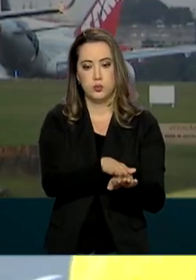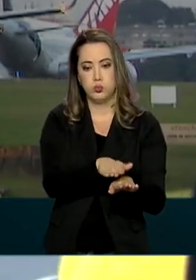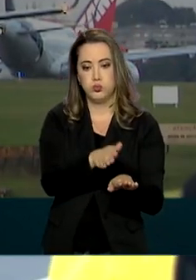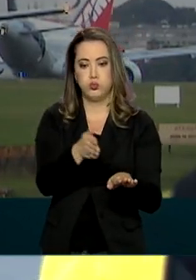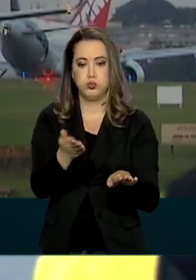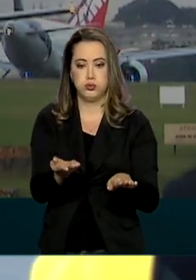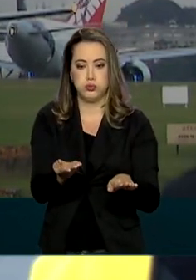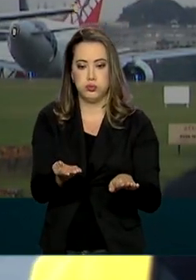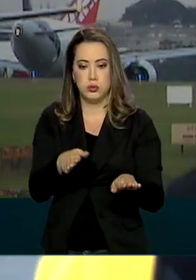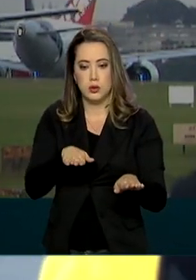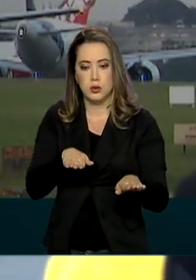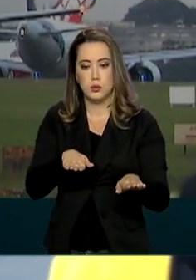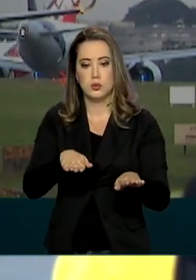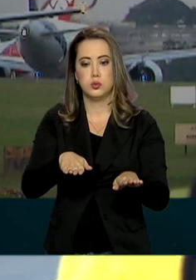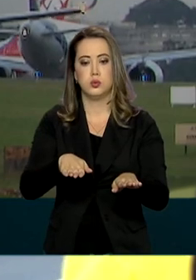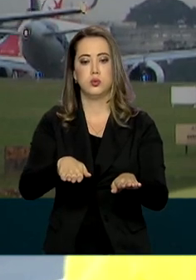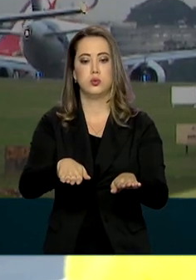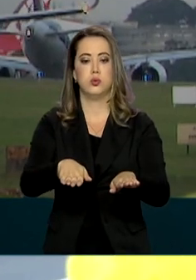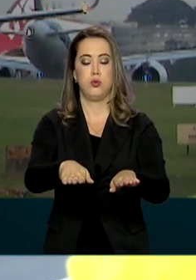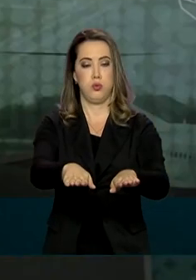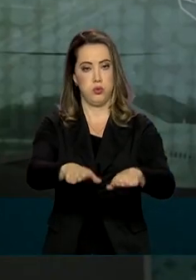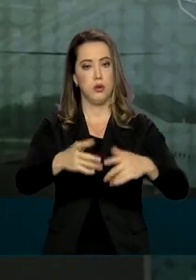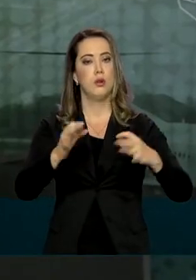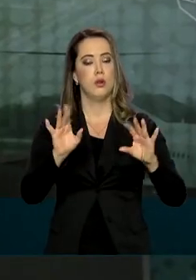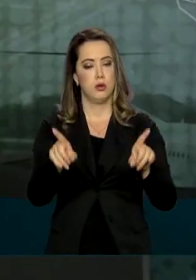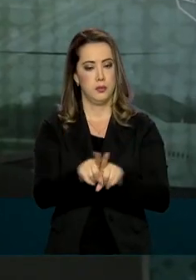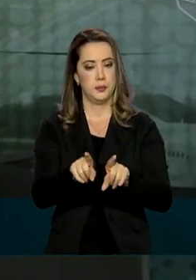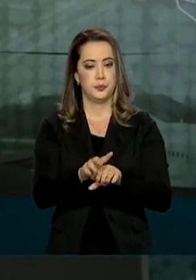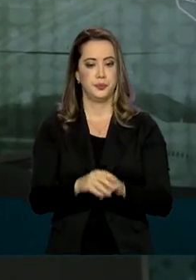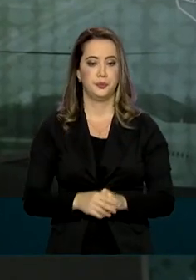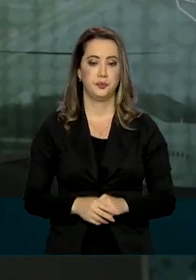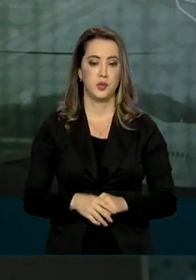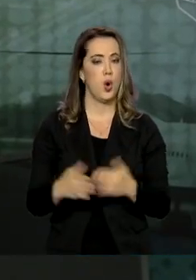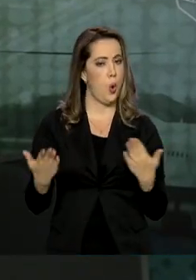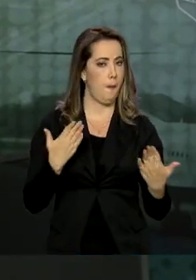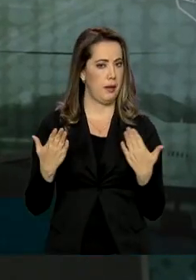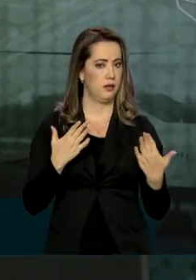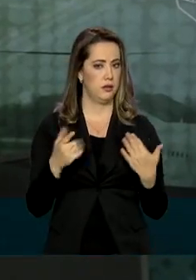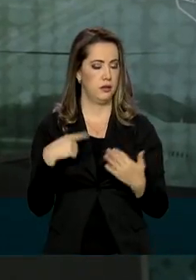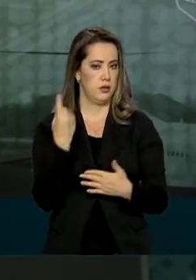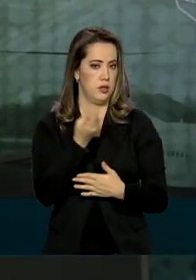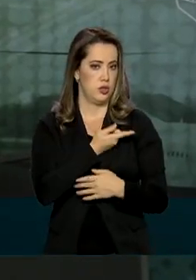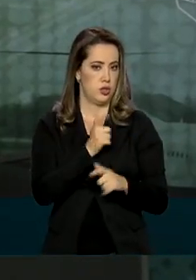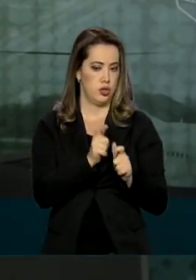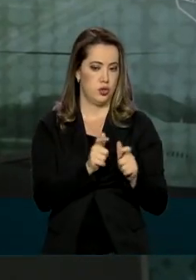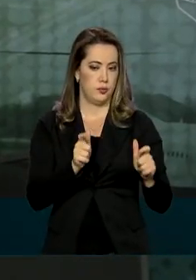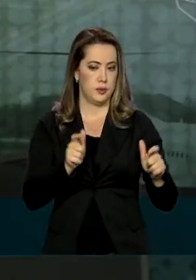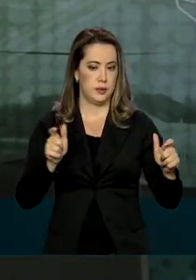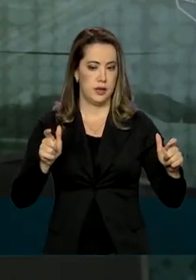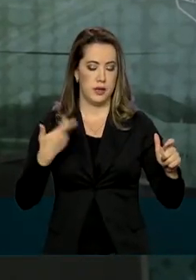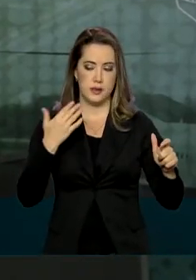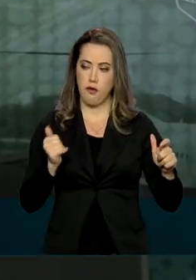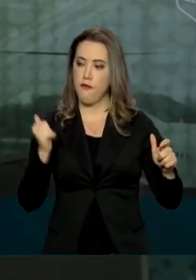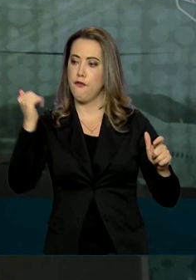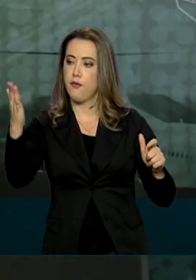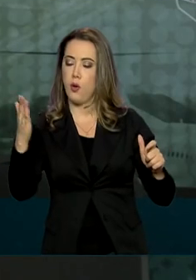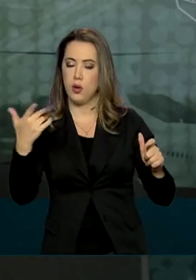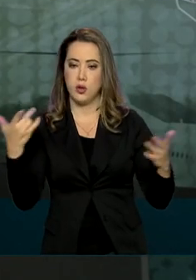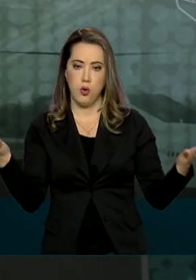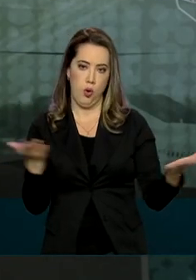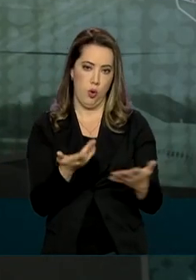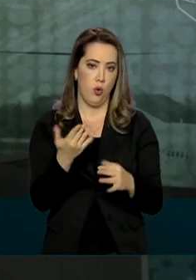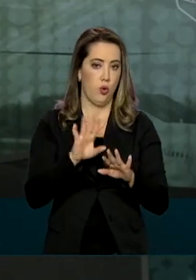principal, que deve ser feito com terraplanagem. Como se nós expandíssemos as áreas externas da pista, que hoje não